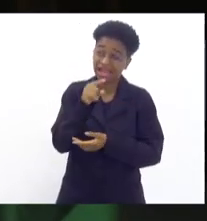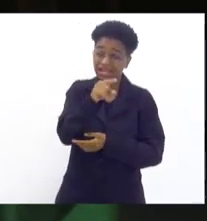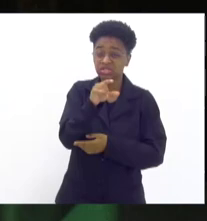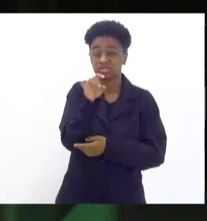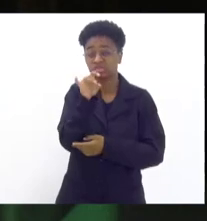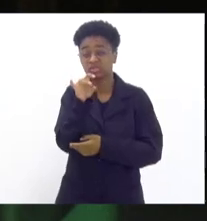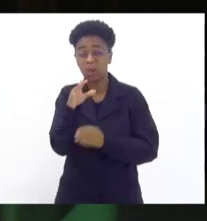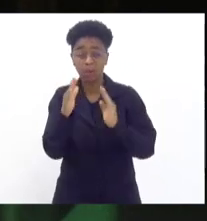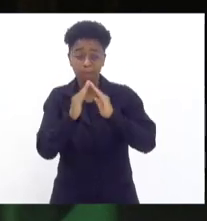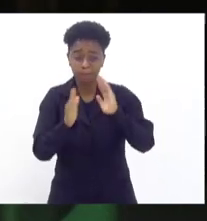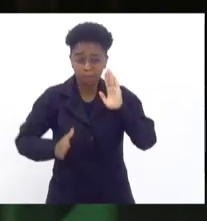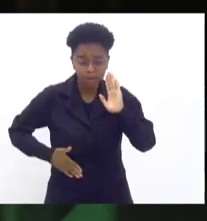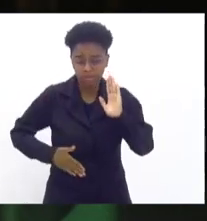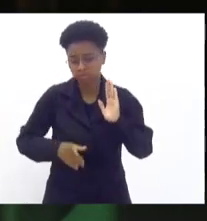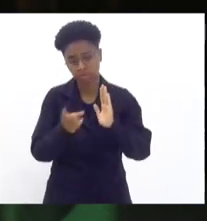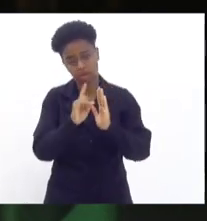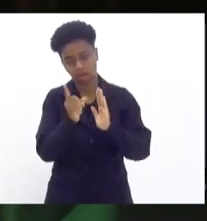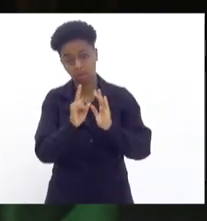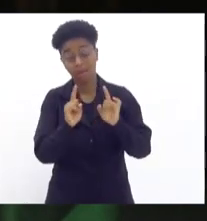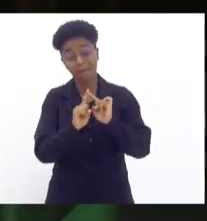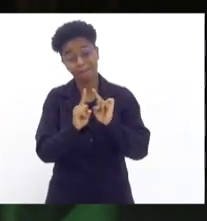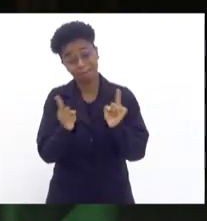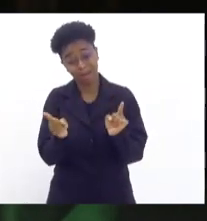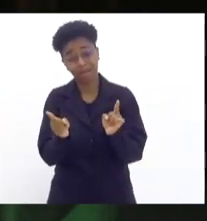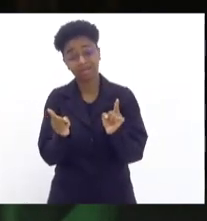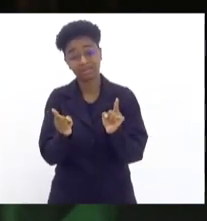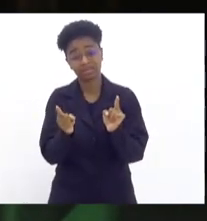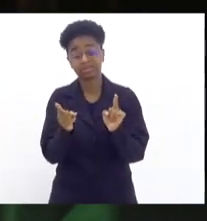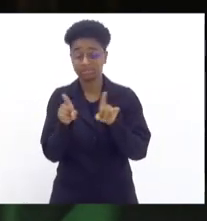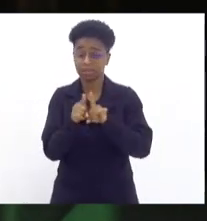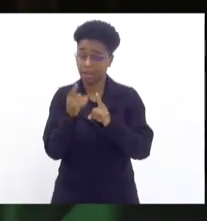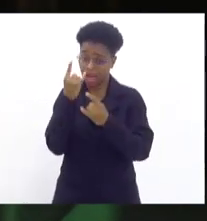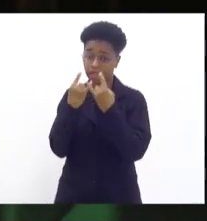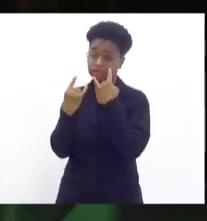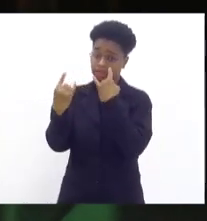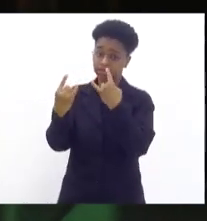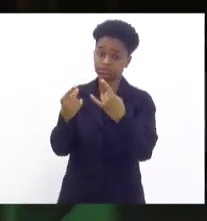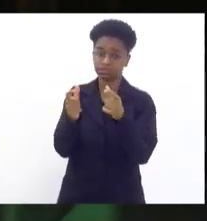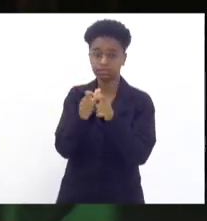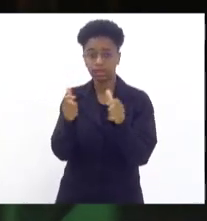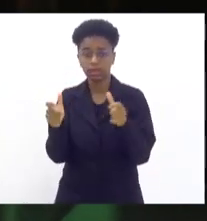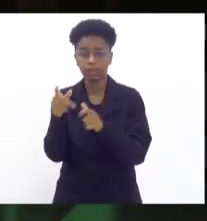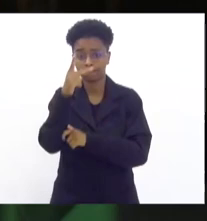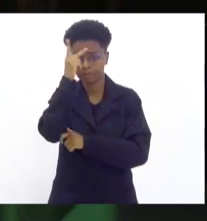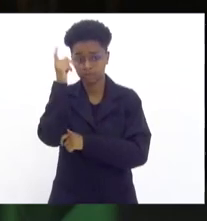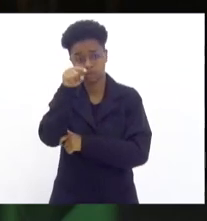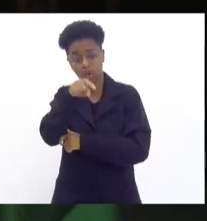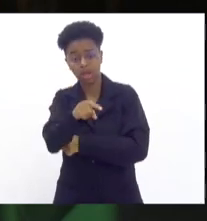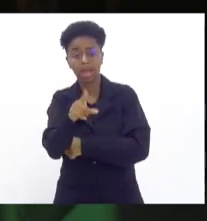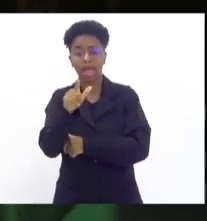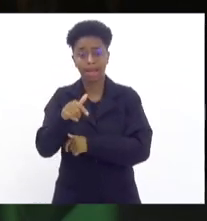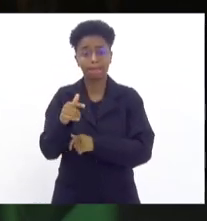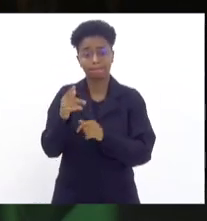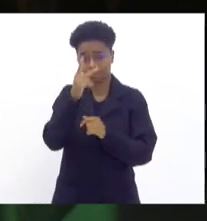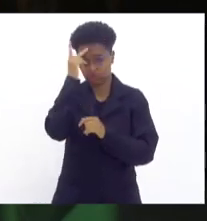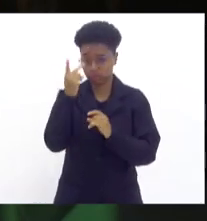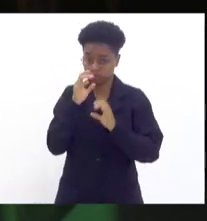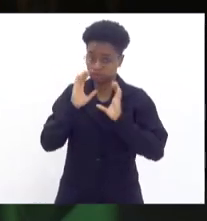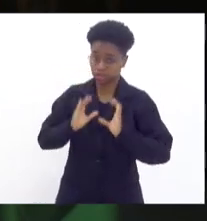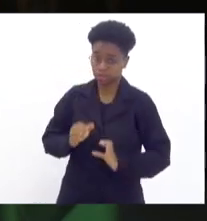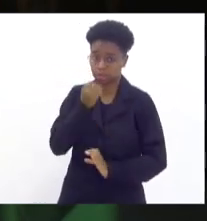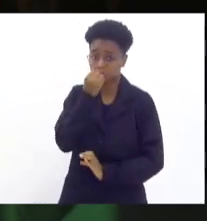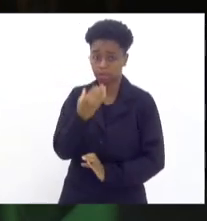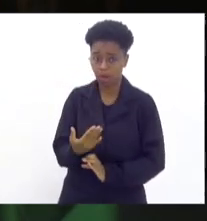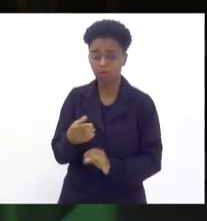somente bandidos, não, mas isso atrai também. A maioria das pessoas ali são pessoas, cidadãos de bens,